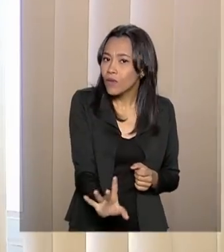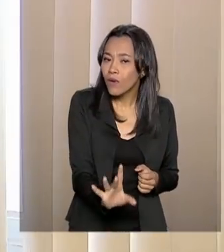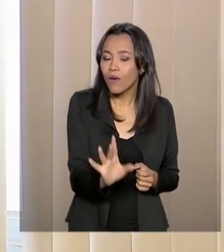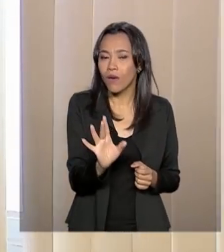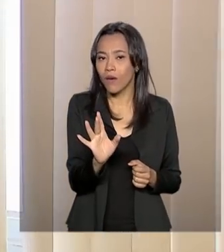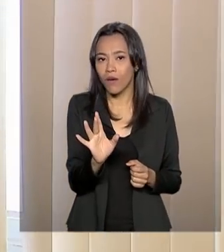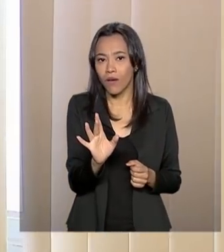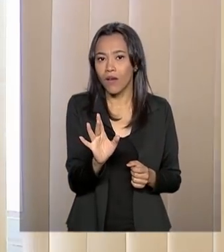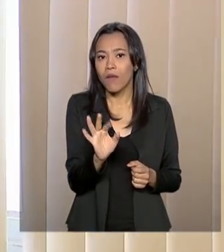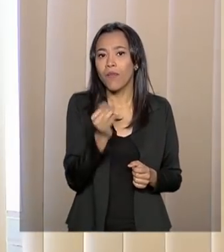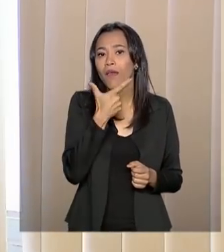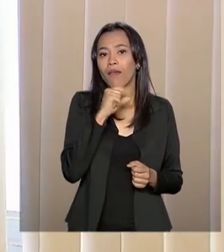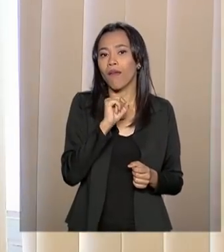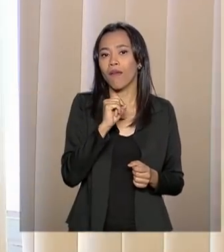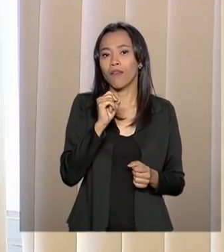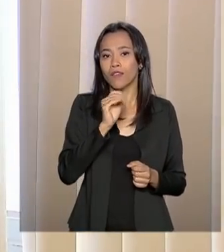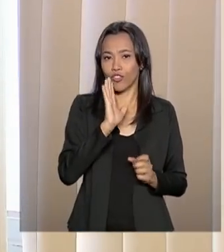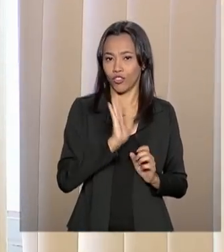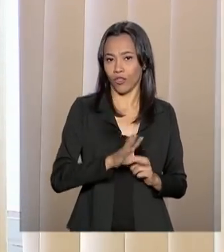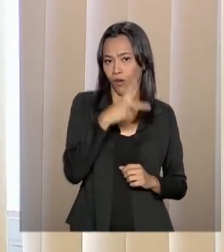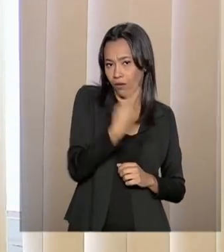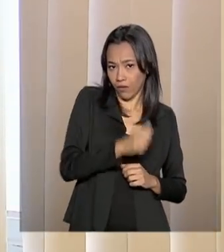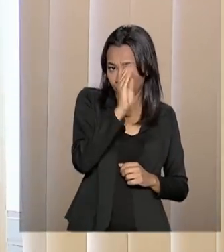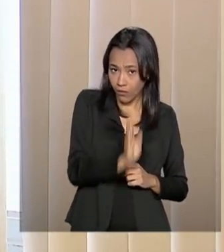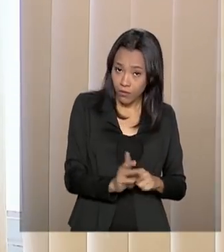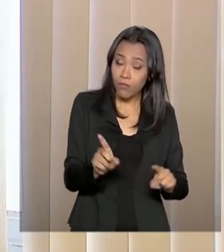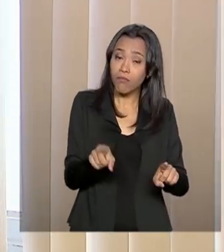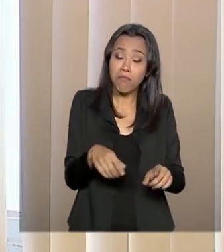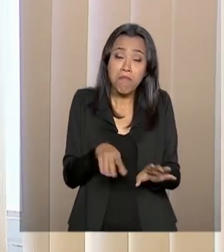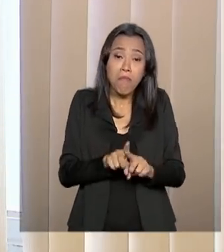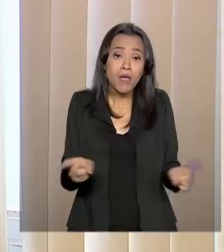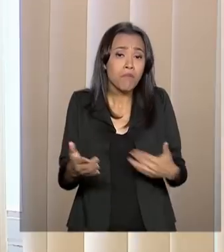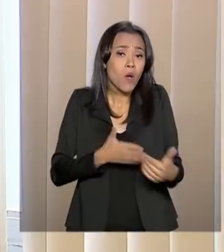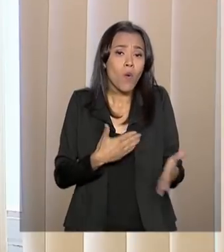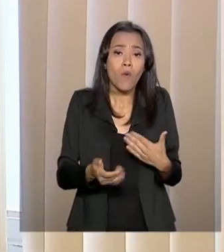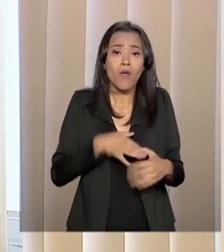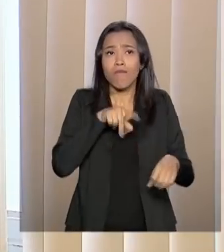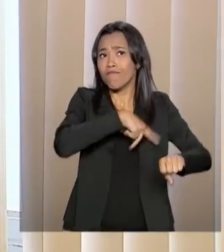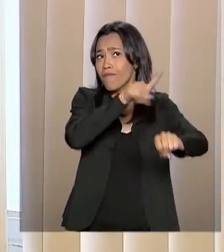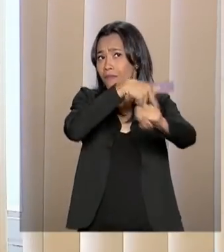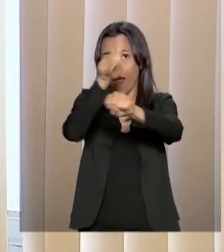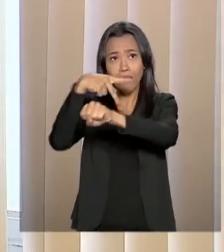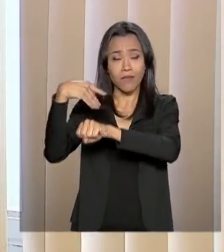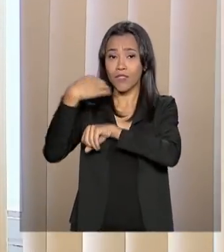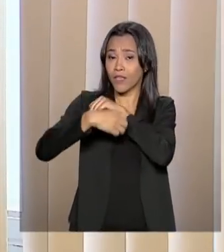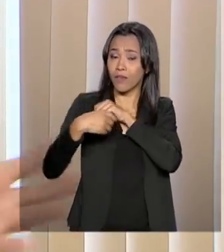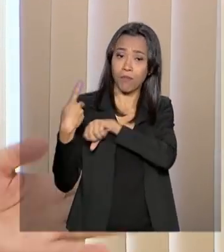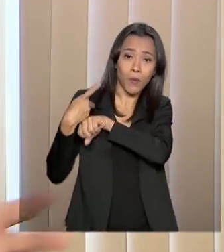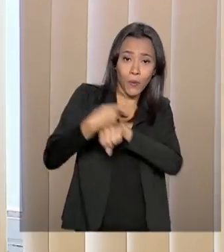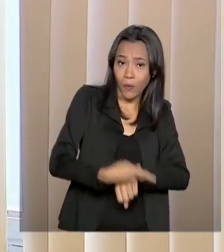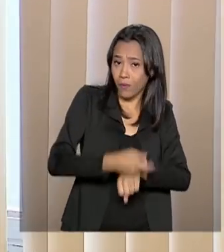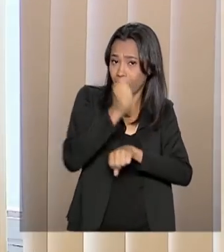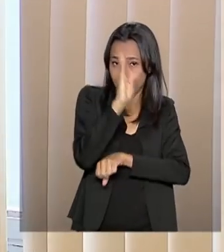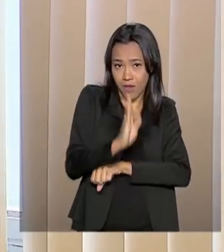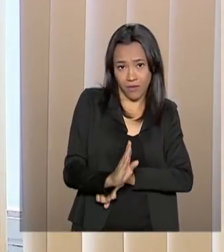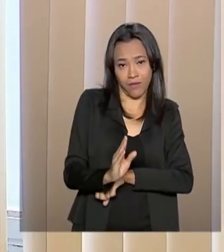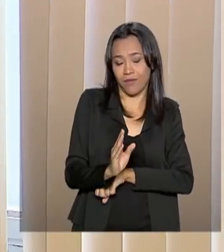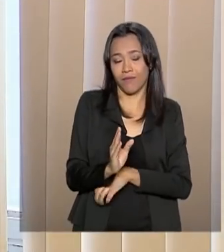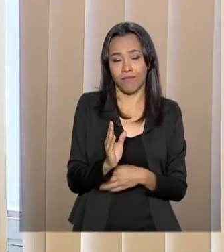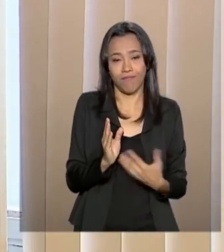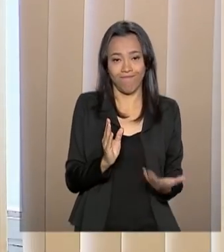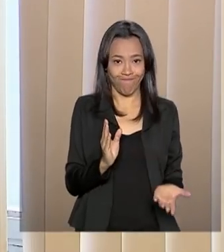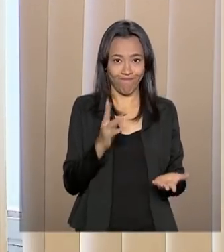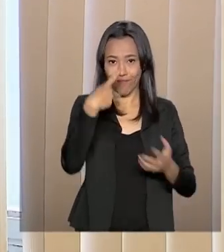para os nacionais, mas também para toda e qualquer nacionalidade que busca o Brasil para os seus mais